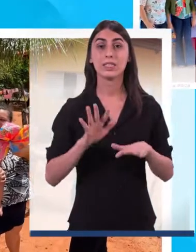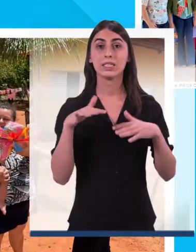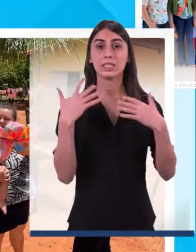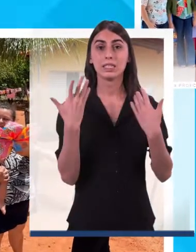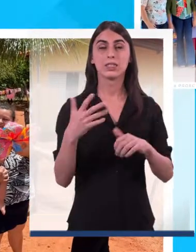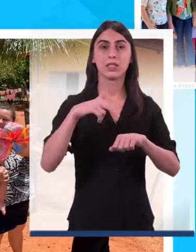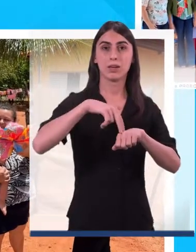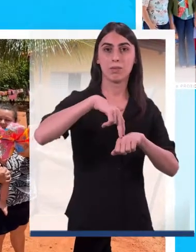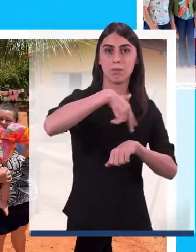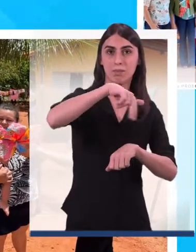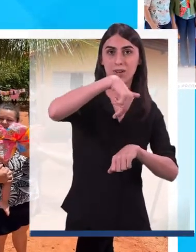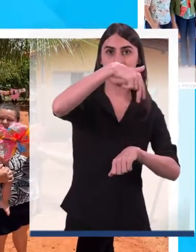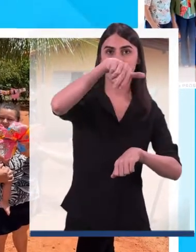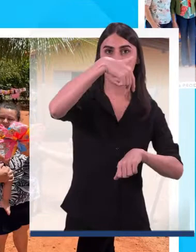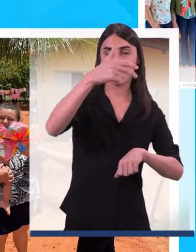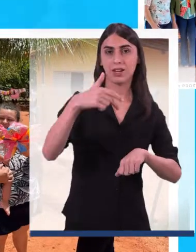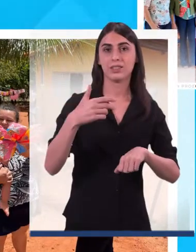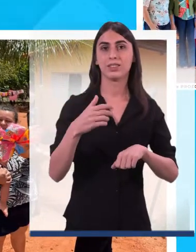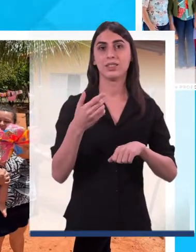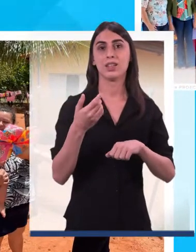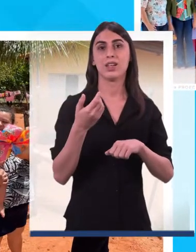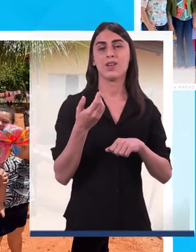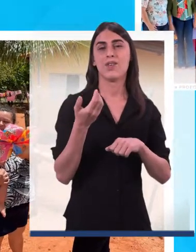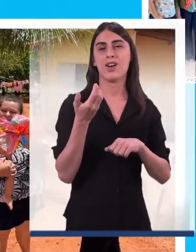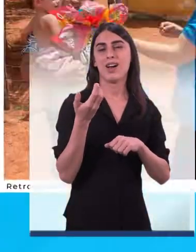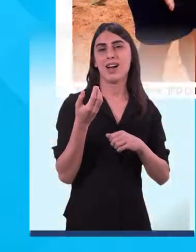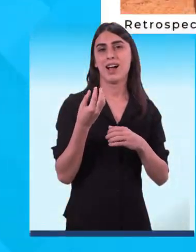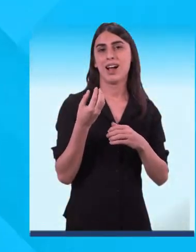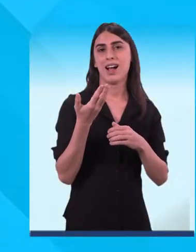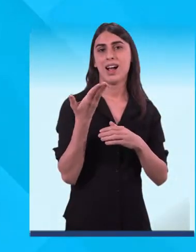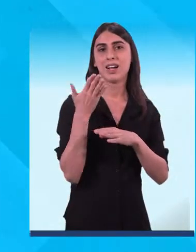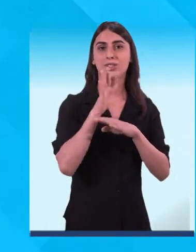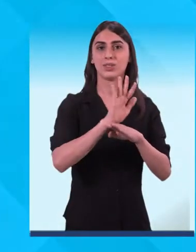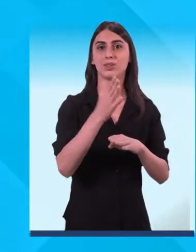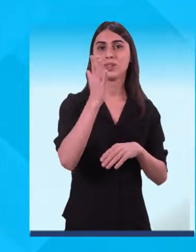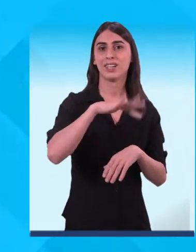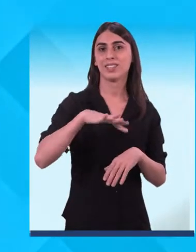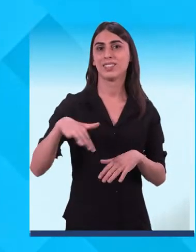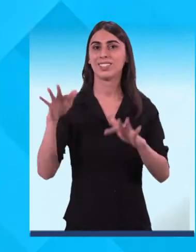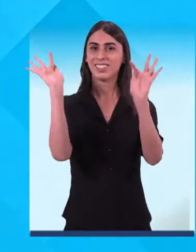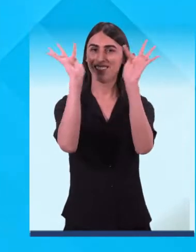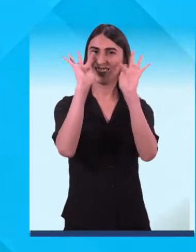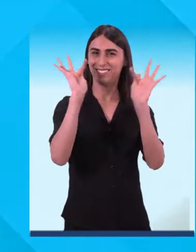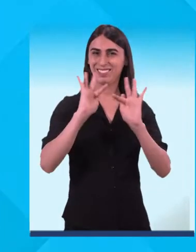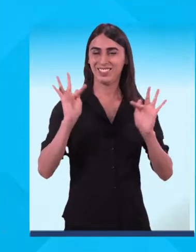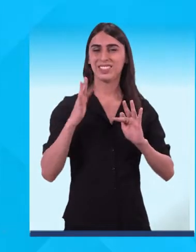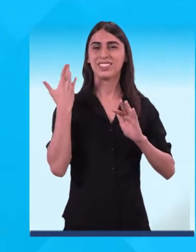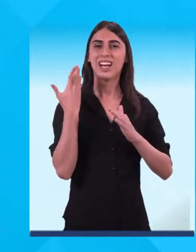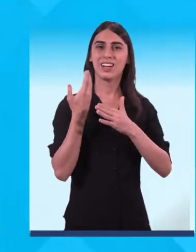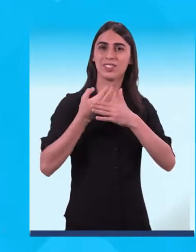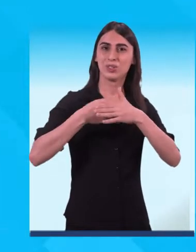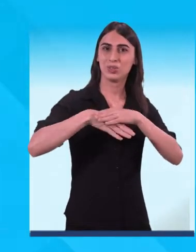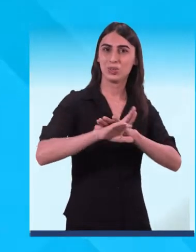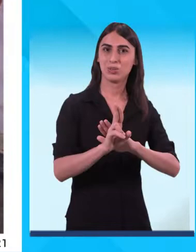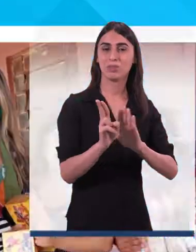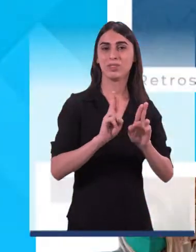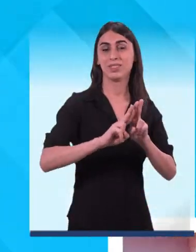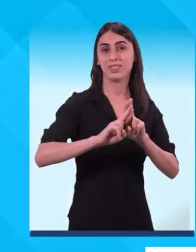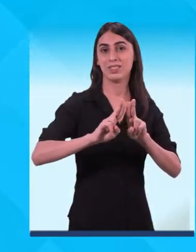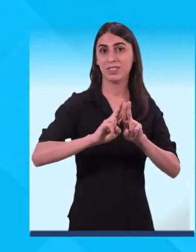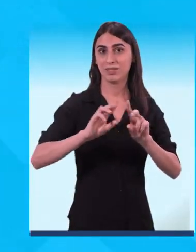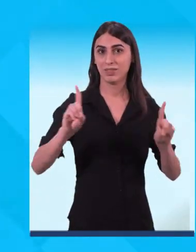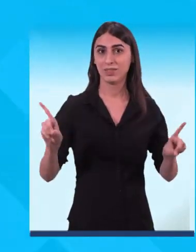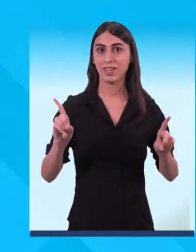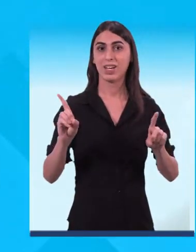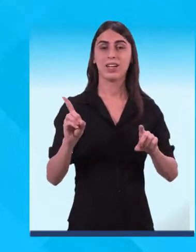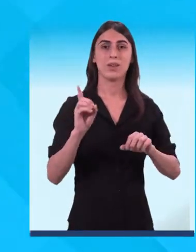A campanha Páscoa no Campo, Faça uma Criança Feliz, que já é uma tradição em nossa universidade, Este ano ocorreu